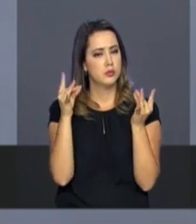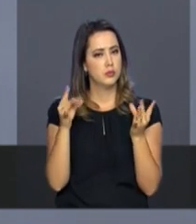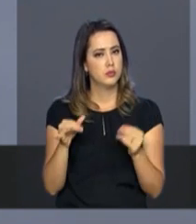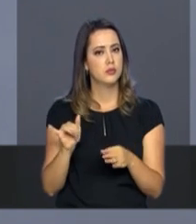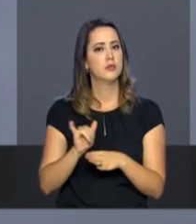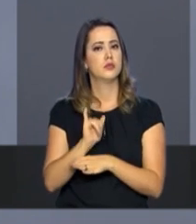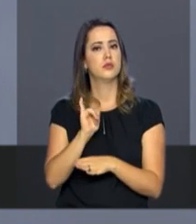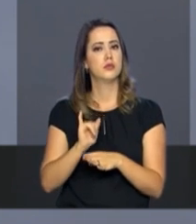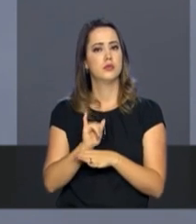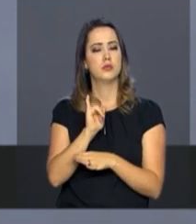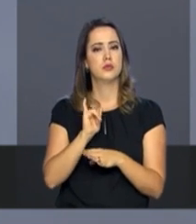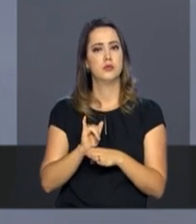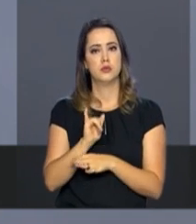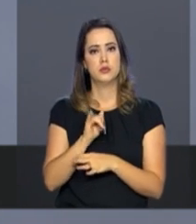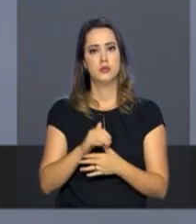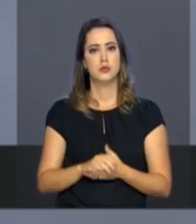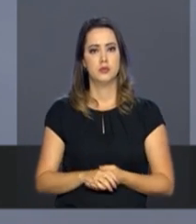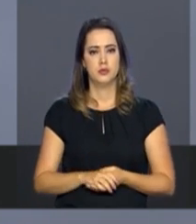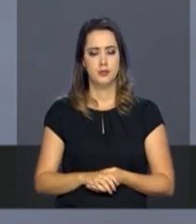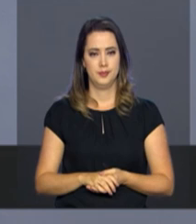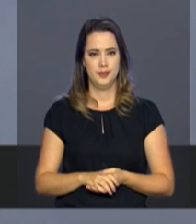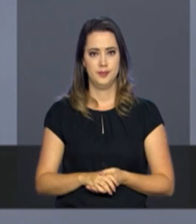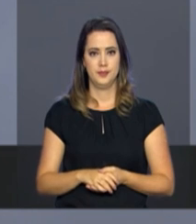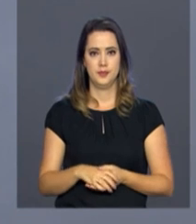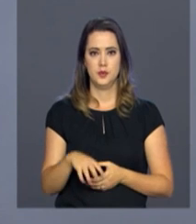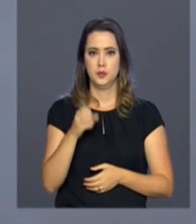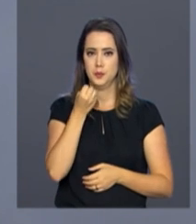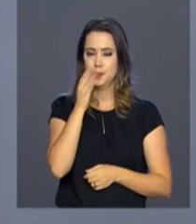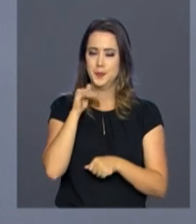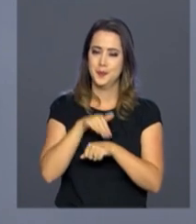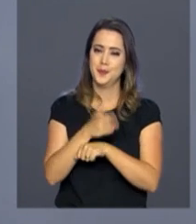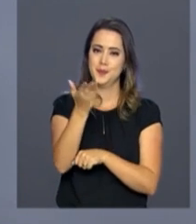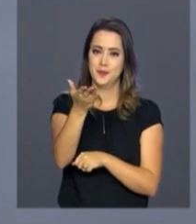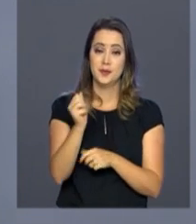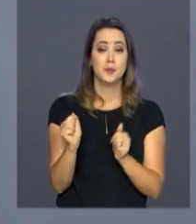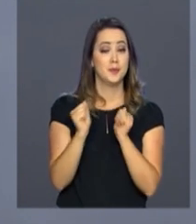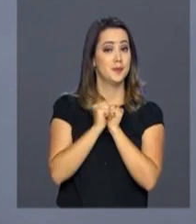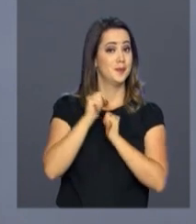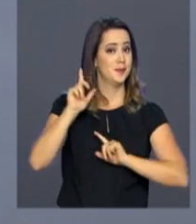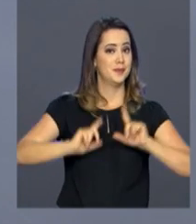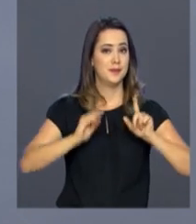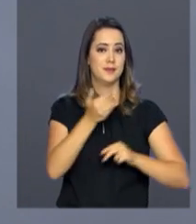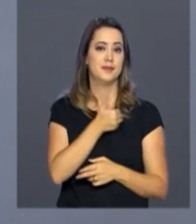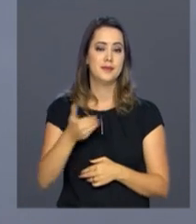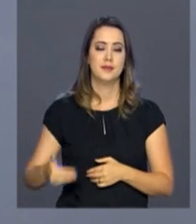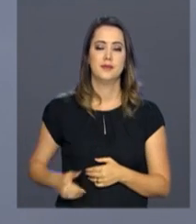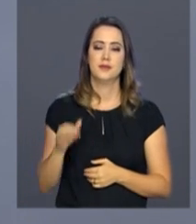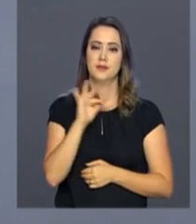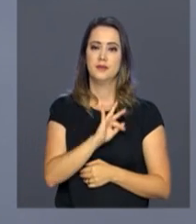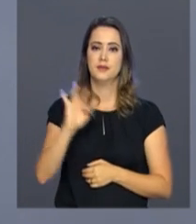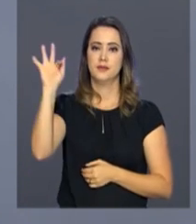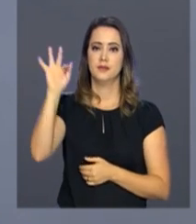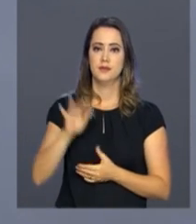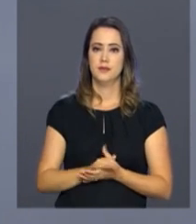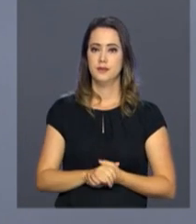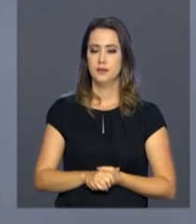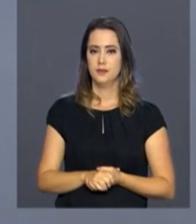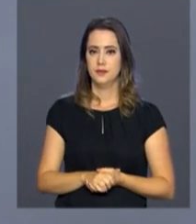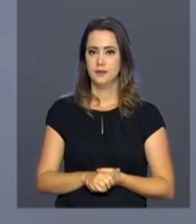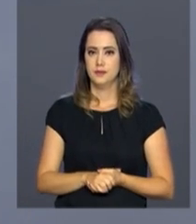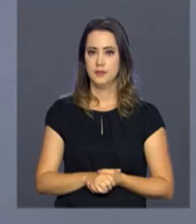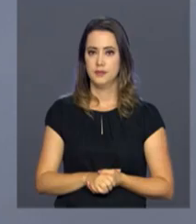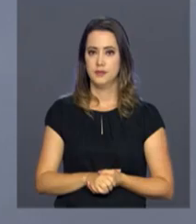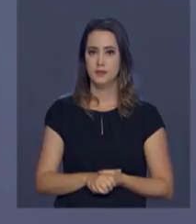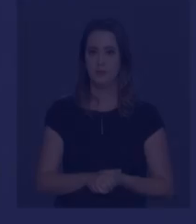as reportagens estão disponíveis em nosso canal no YouTube. Uma ótima noite para você e continue com a gente aqui na NBR, a TV do Governo